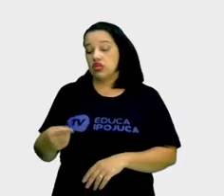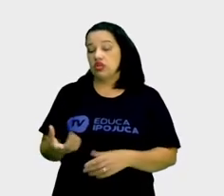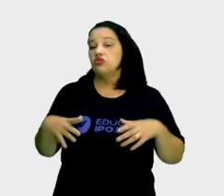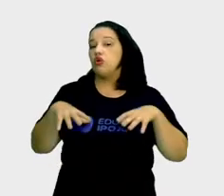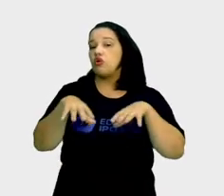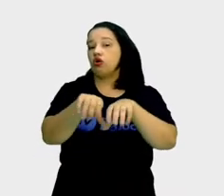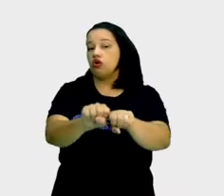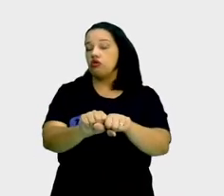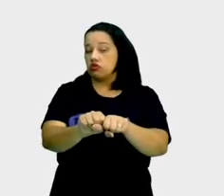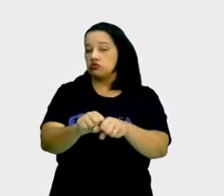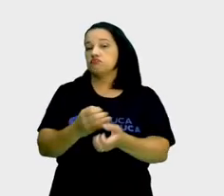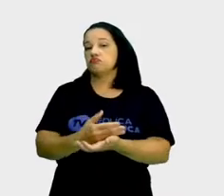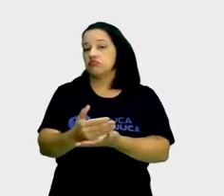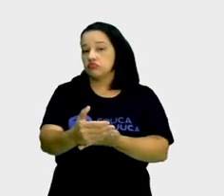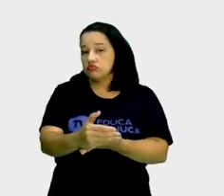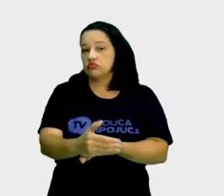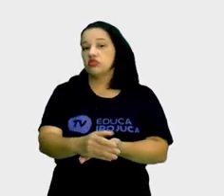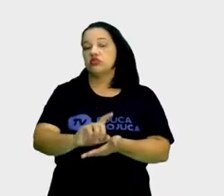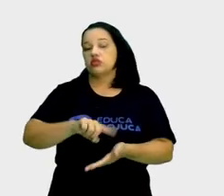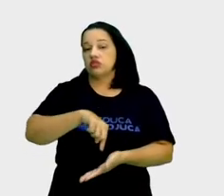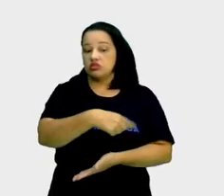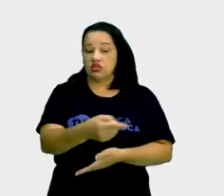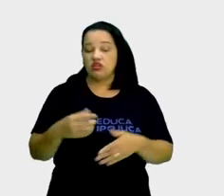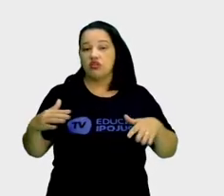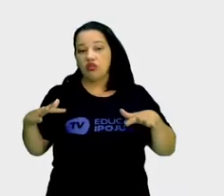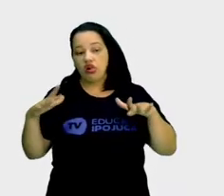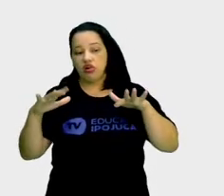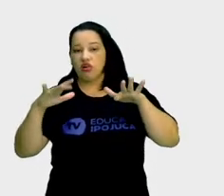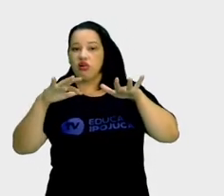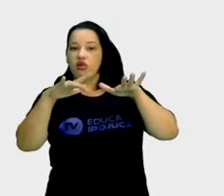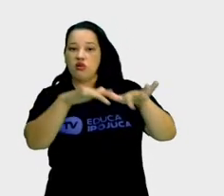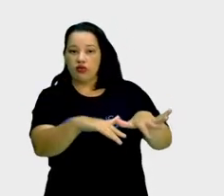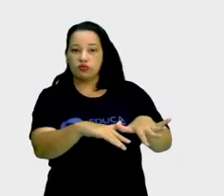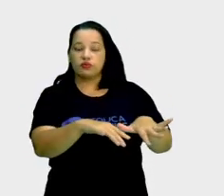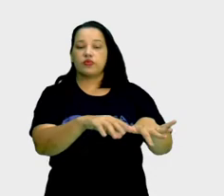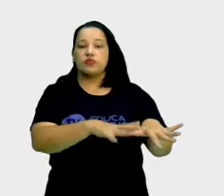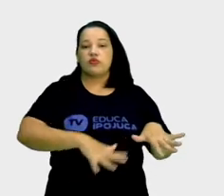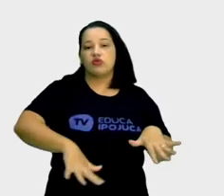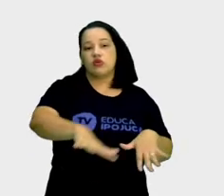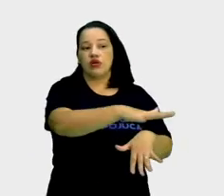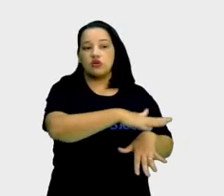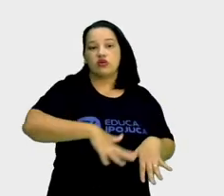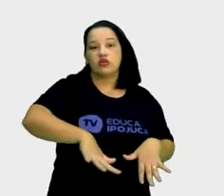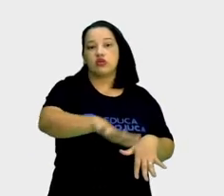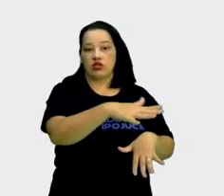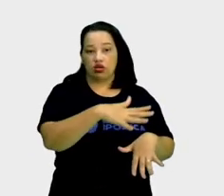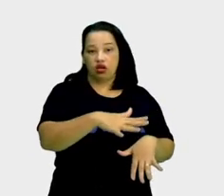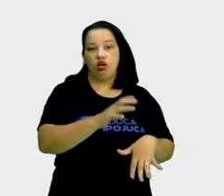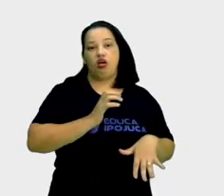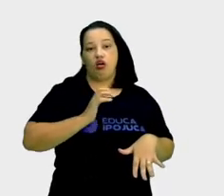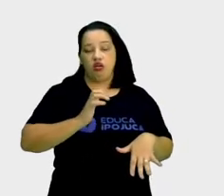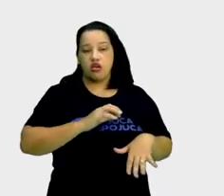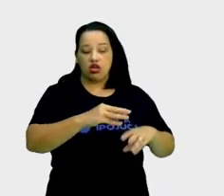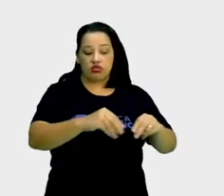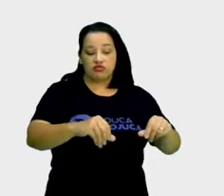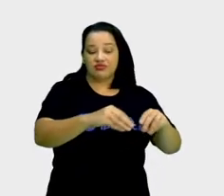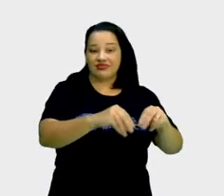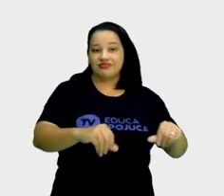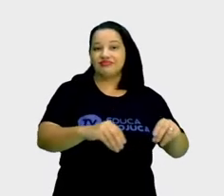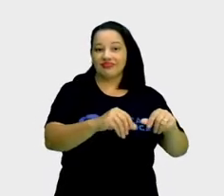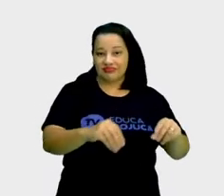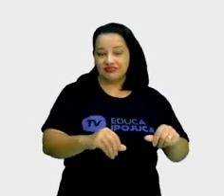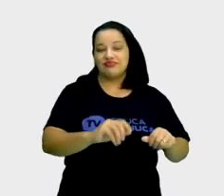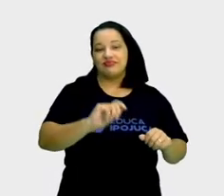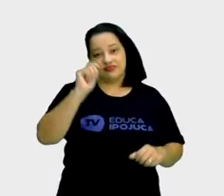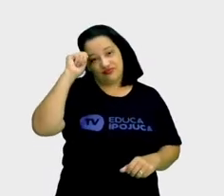europeia puderam ocupar as terras feitas e ricas em Maçapê. Muitas